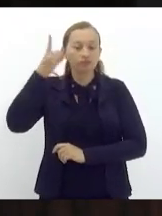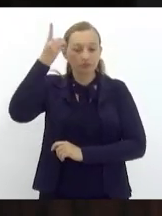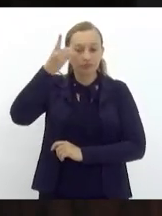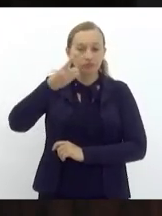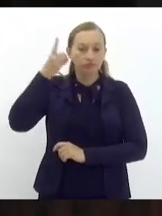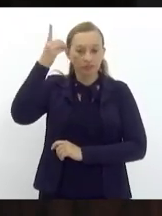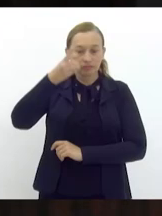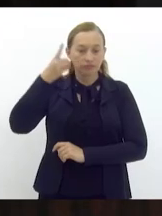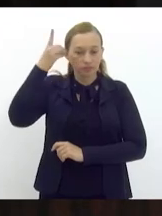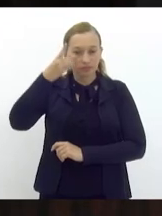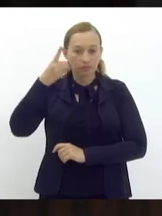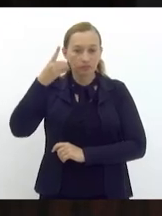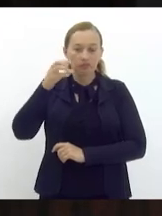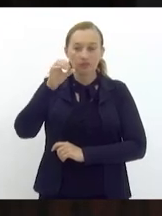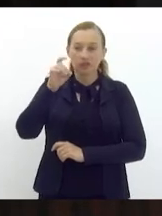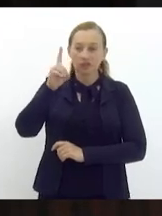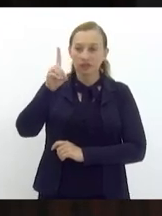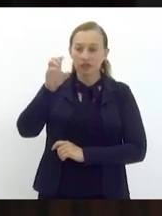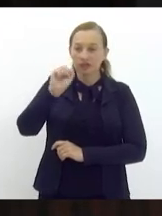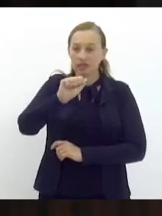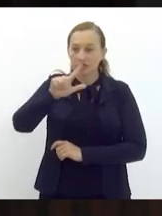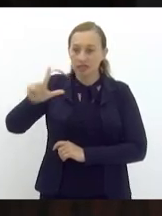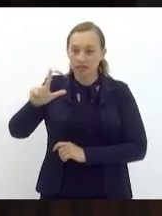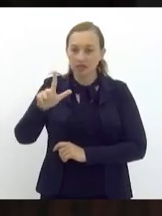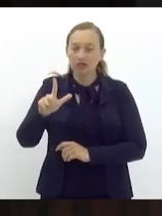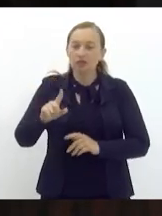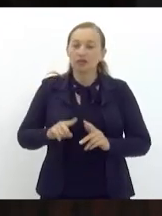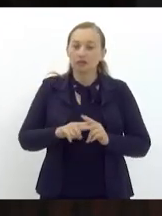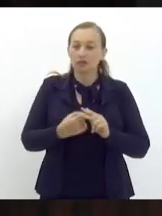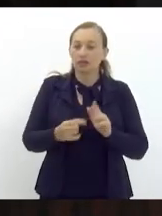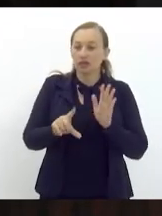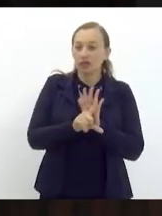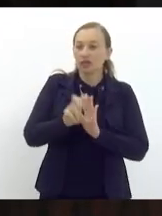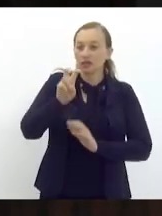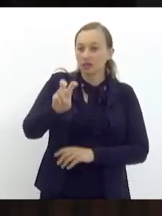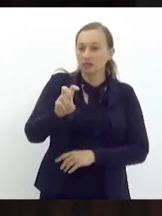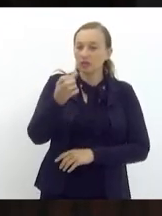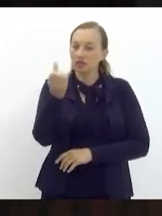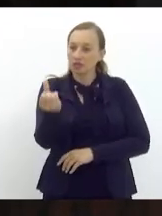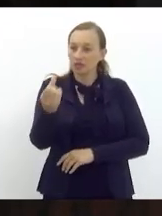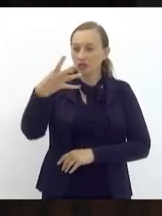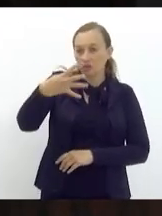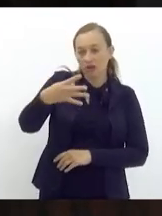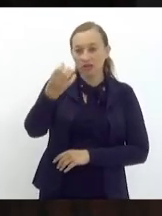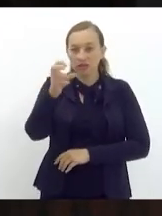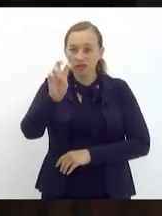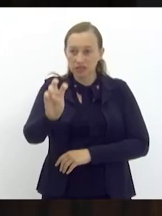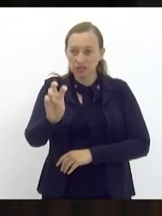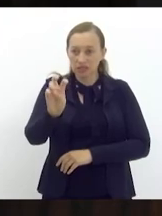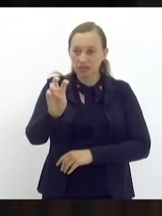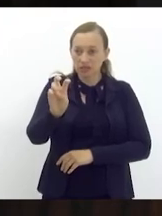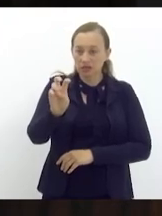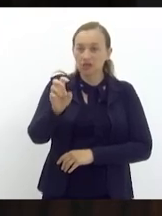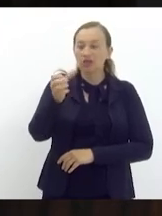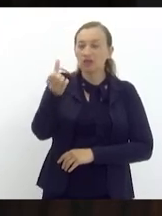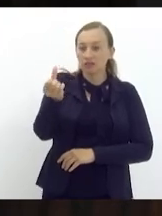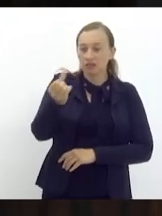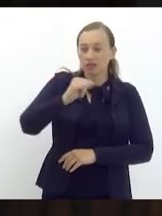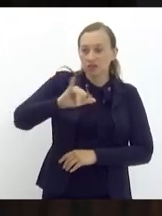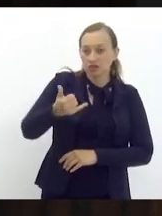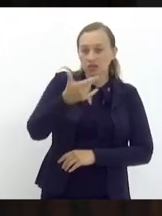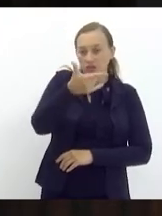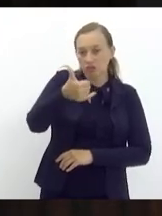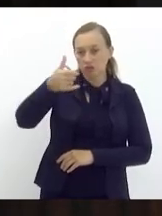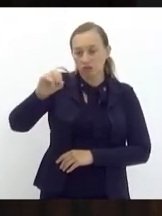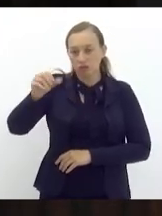Daniel Libereron, que altera o anexo da lei 5.645, de 6 de janeiro de 2010,